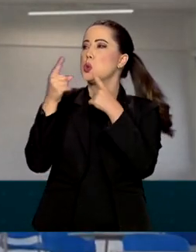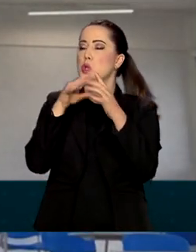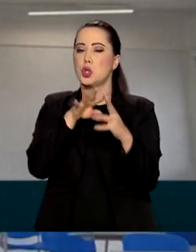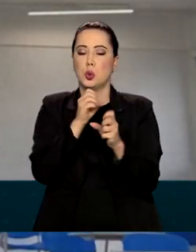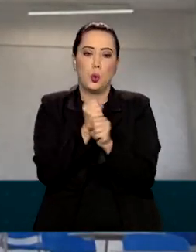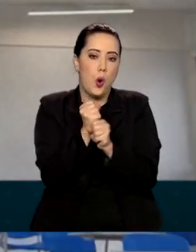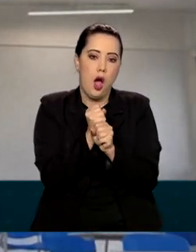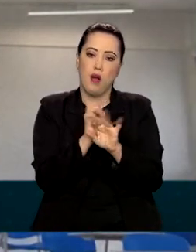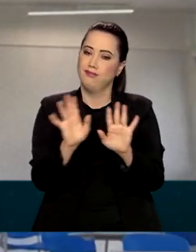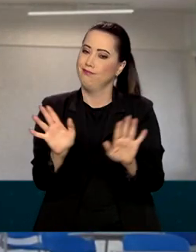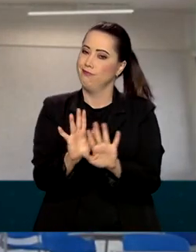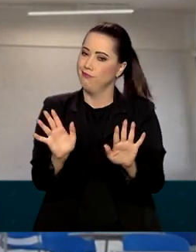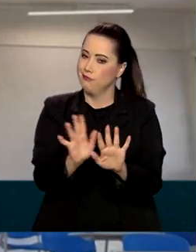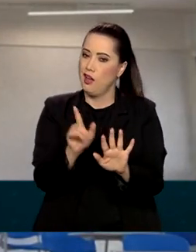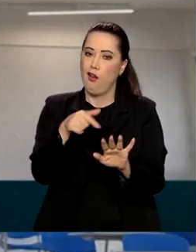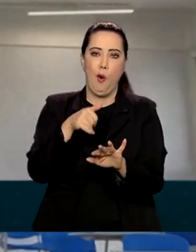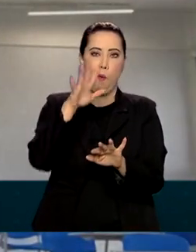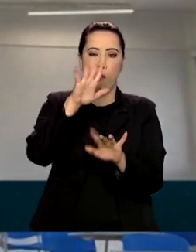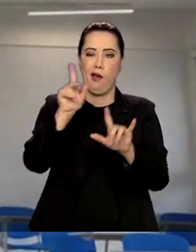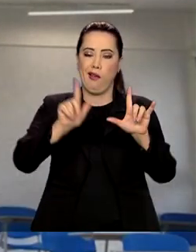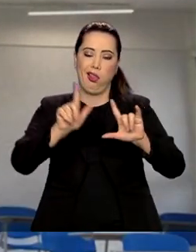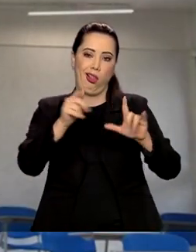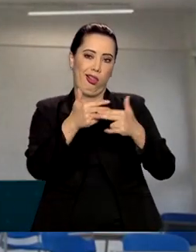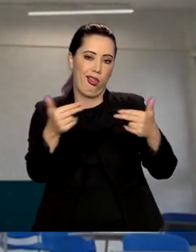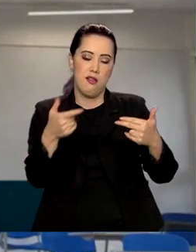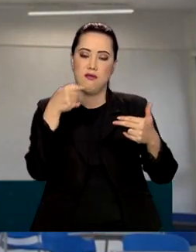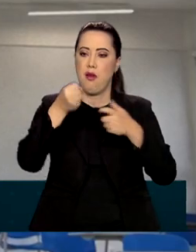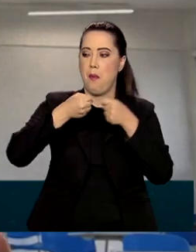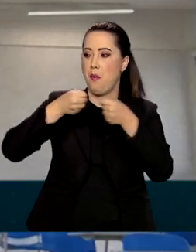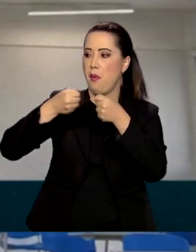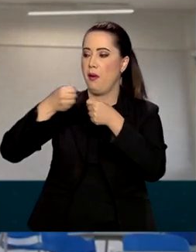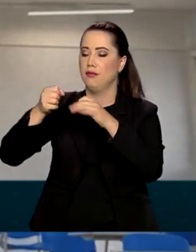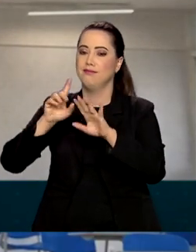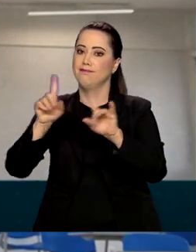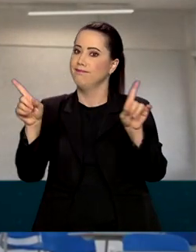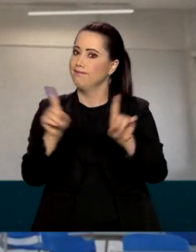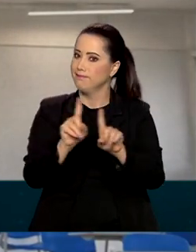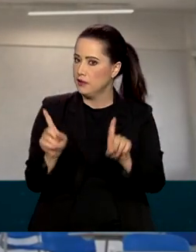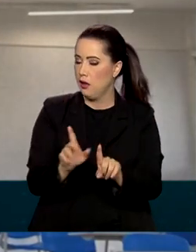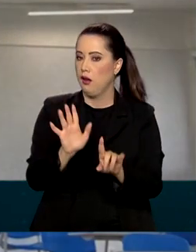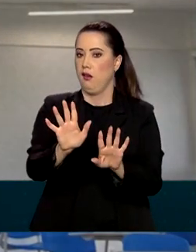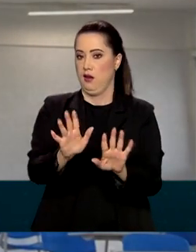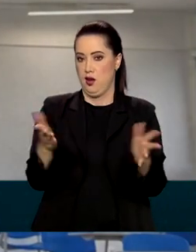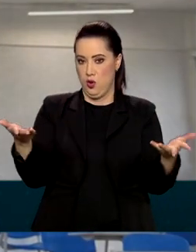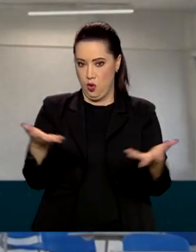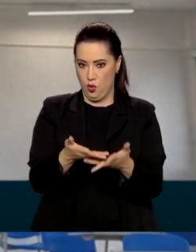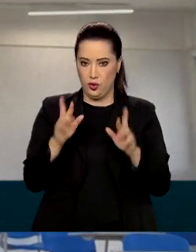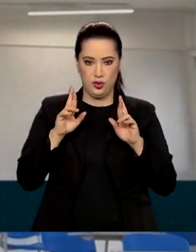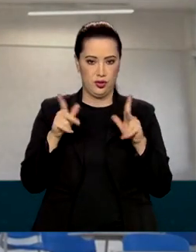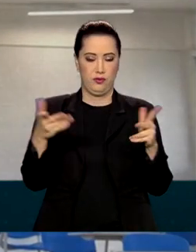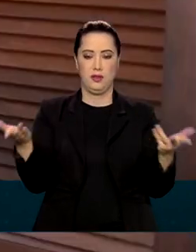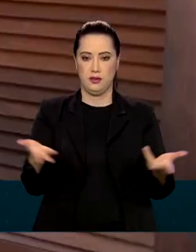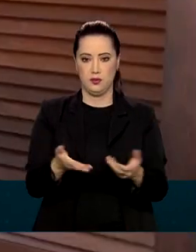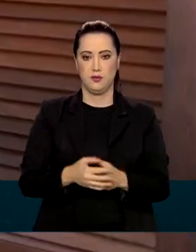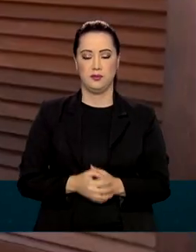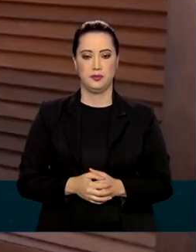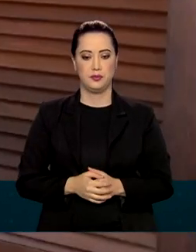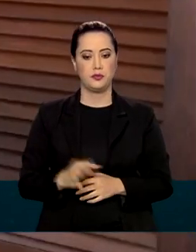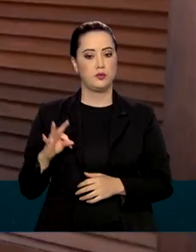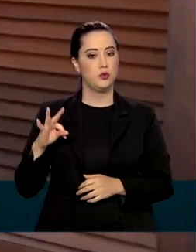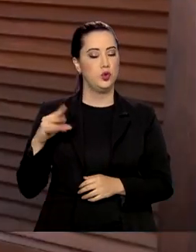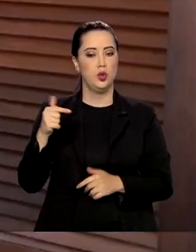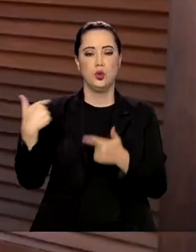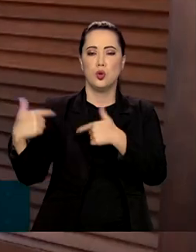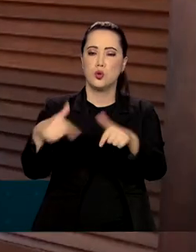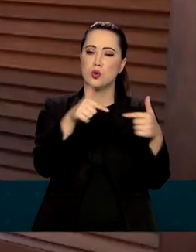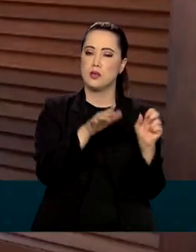ano, que esteve mais tempo na mídia, que foi mais discutido. Raramente há algo nesse sentido. Todas